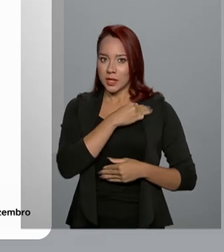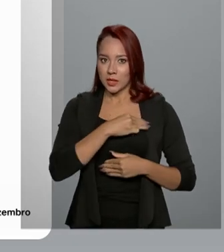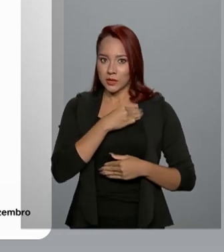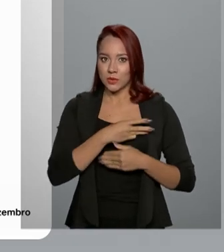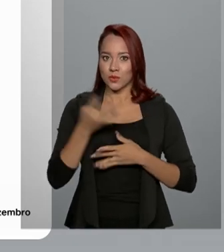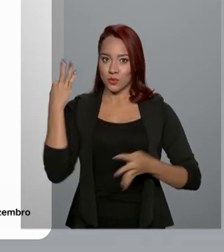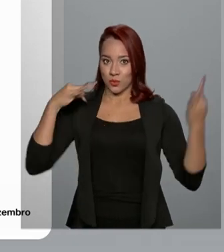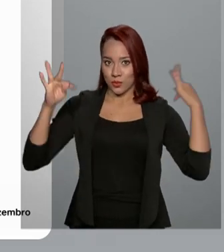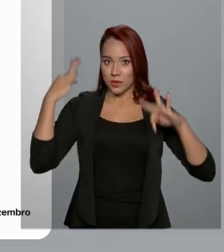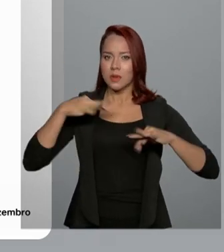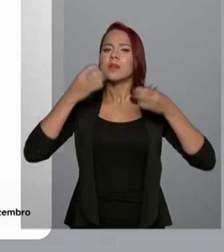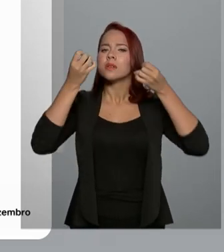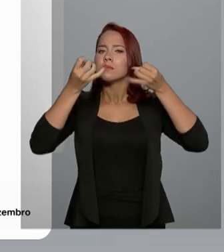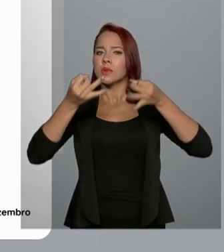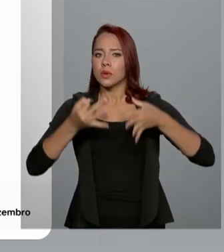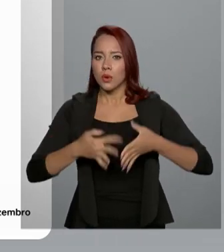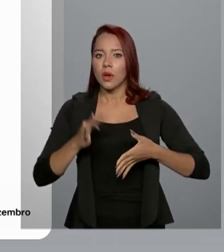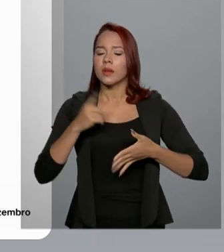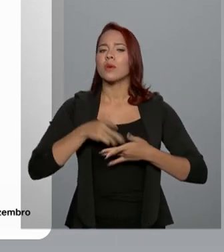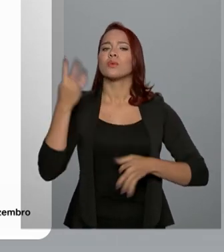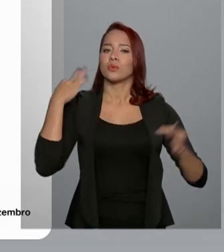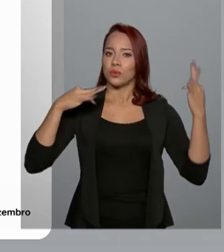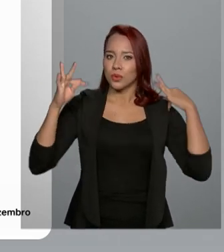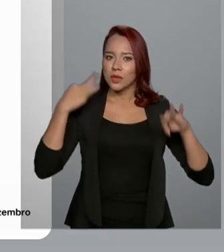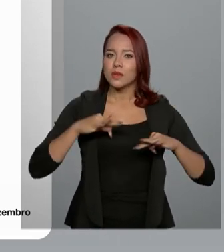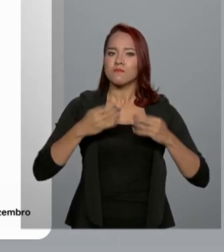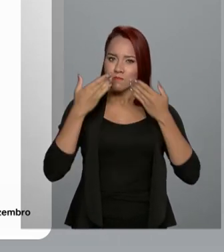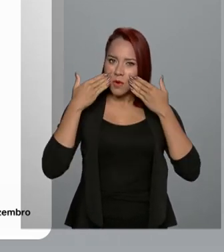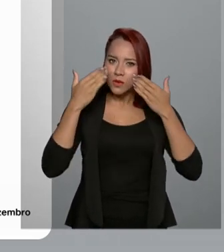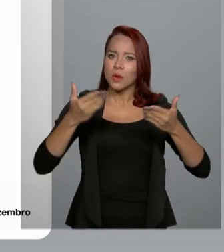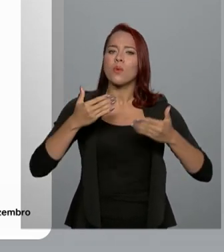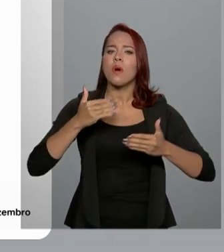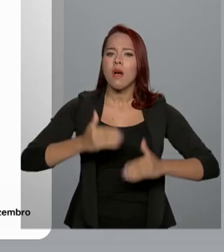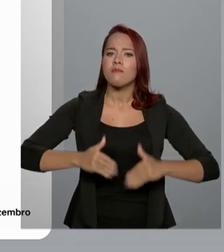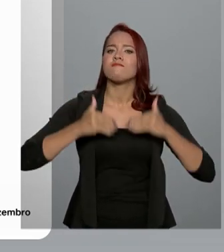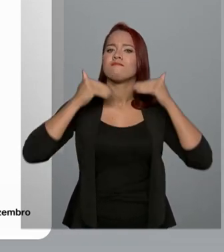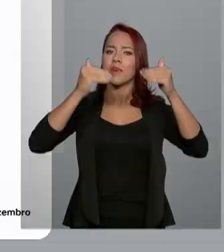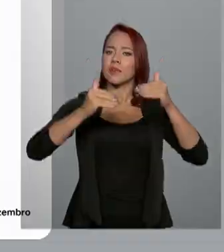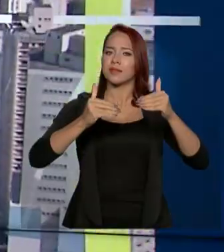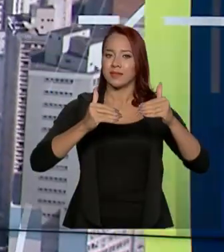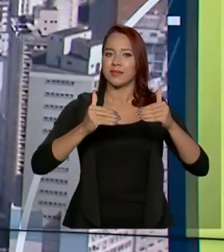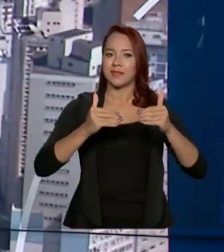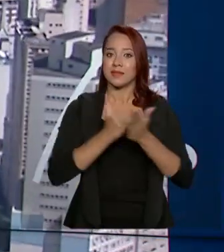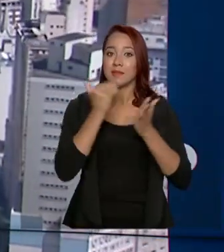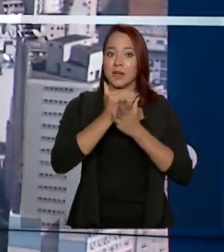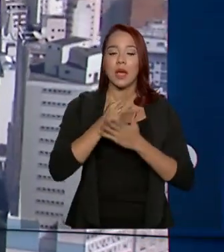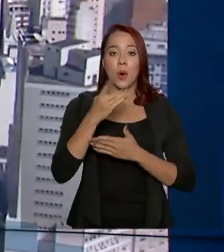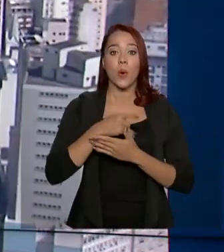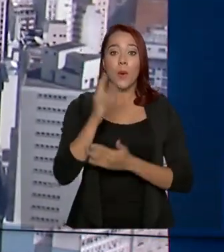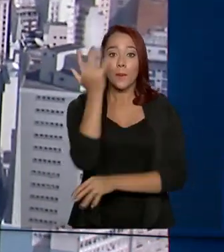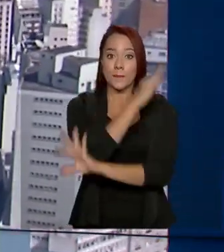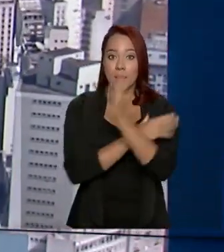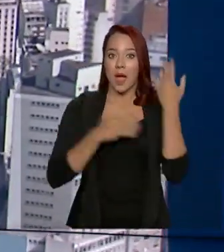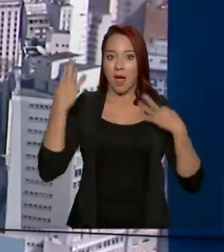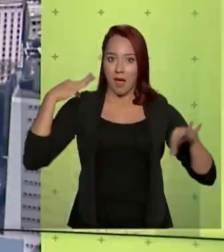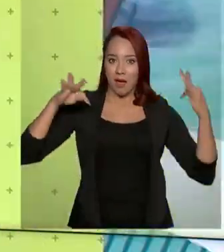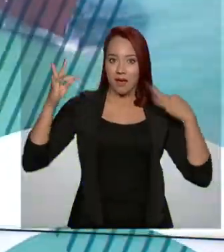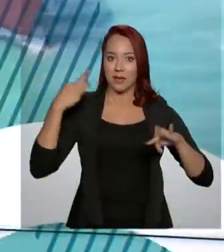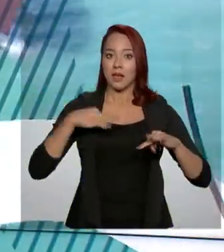Álvaro Antônio, disse que é o turismo registrando avanços e quebrando recordes. O Parque Nacional do Iguaçu,